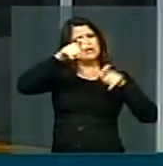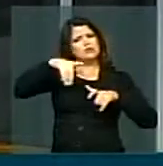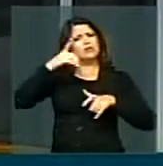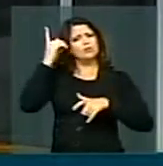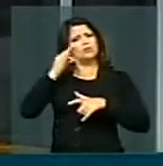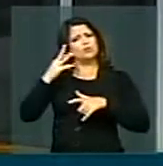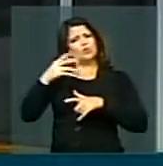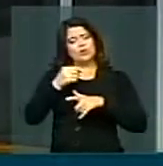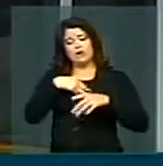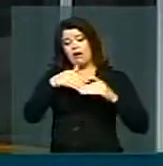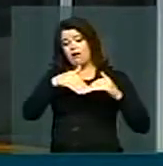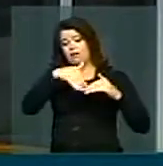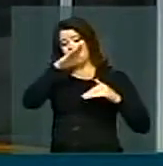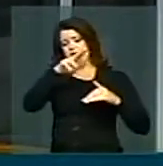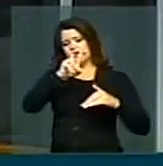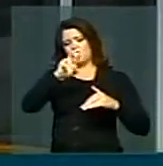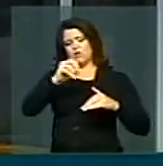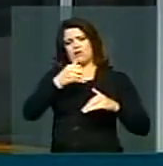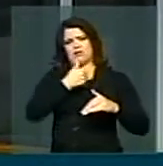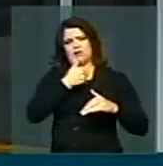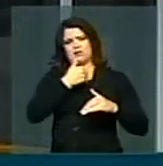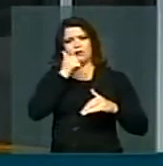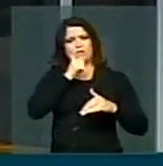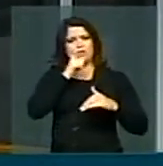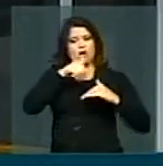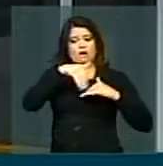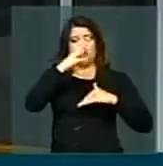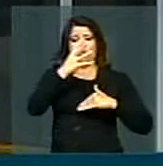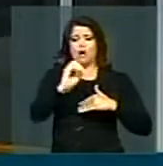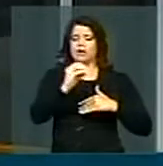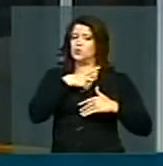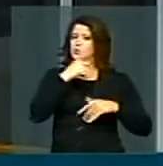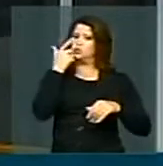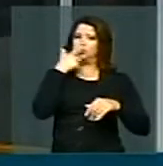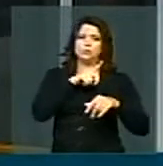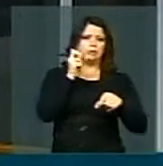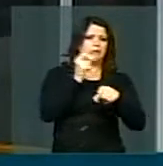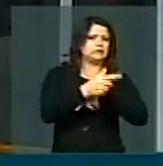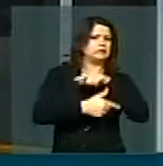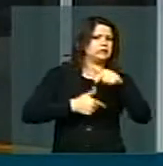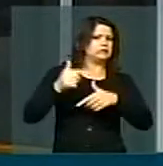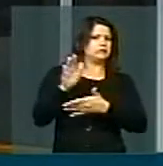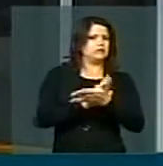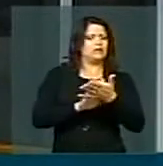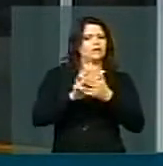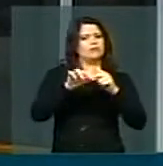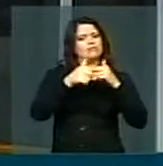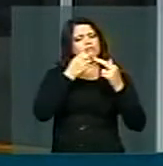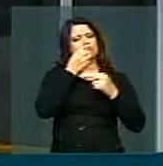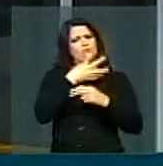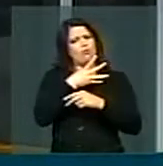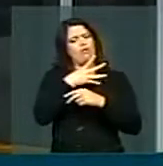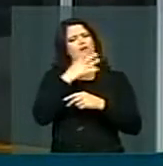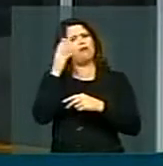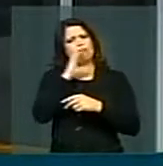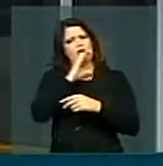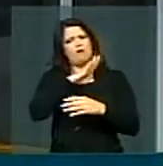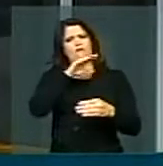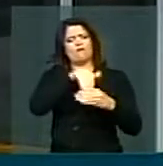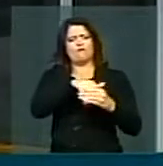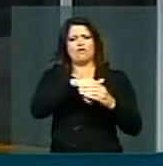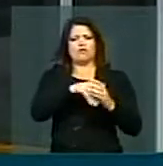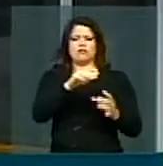pessoa, passou dos 50 anos e a mulher dos 40, já não arruma mais emprego. Então seria bom que se votasse o fator